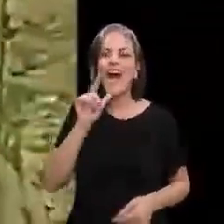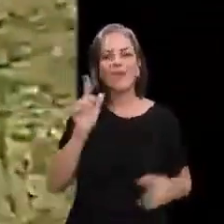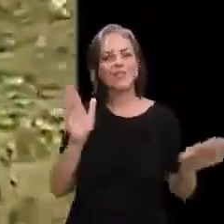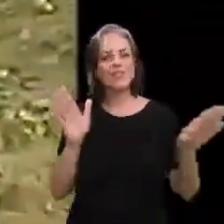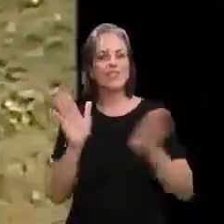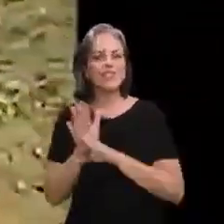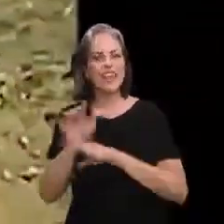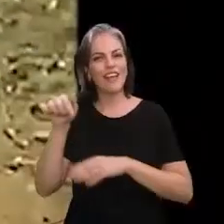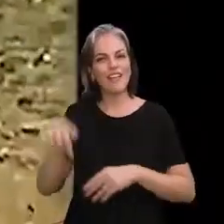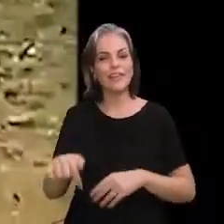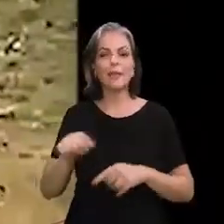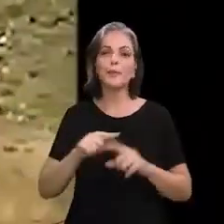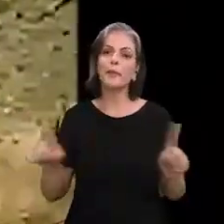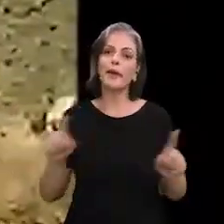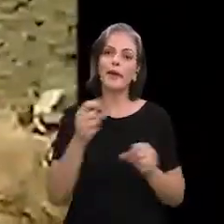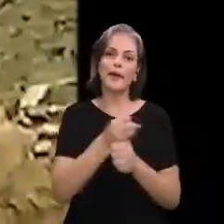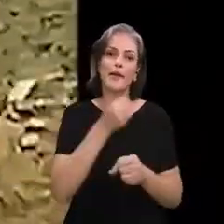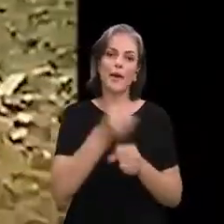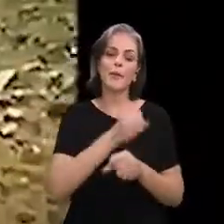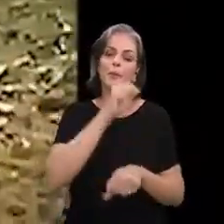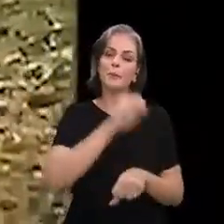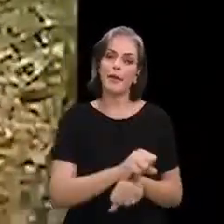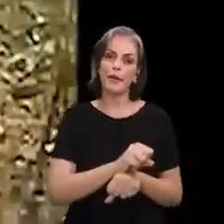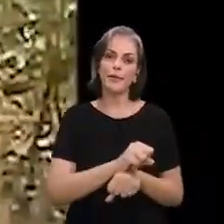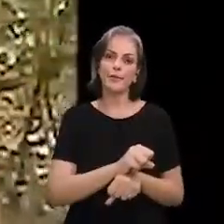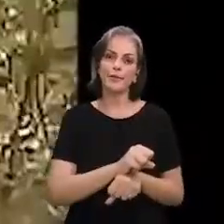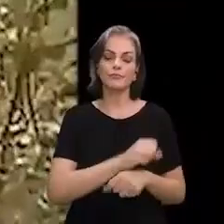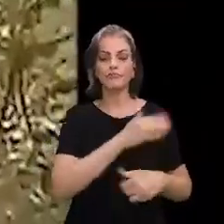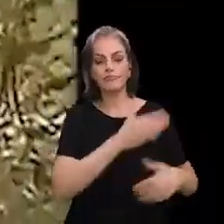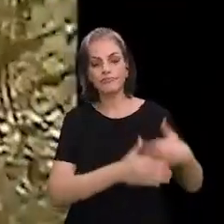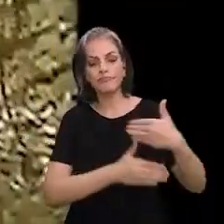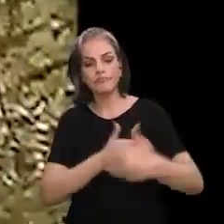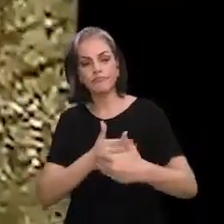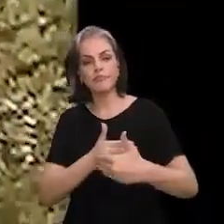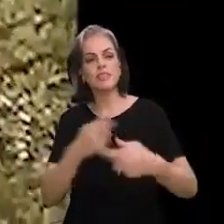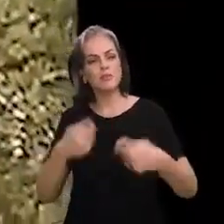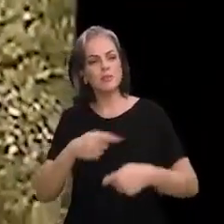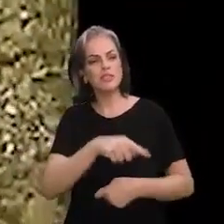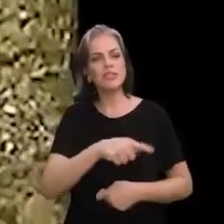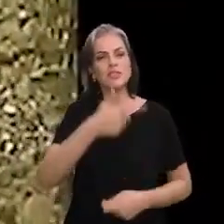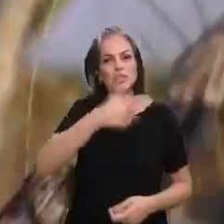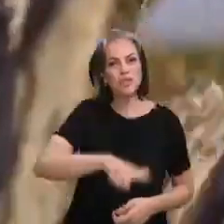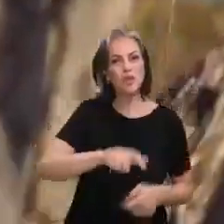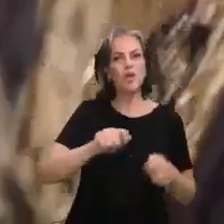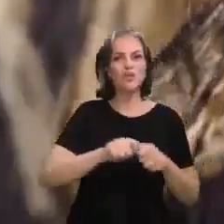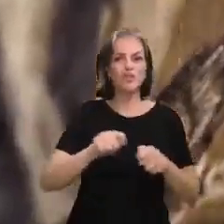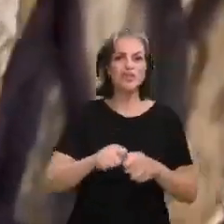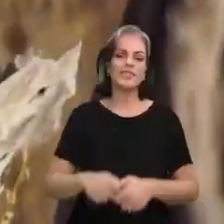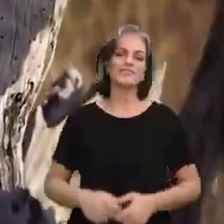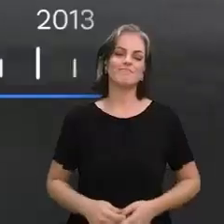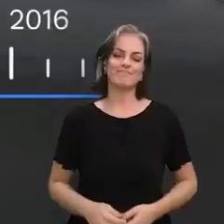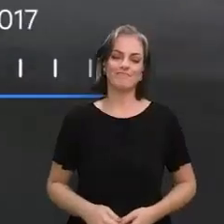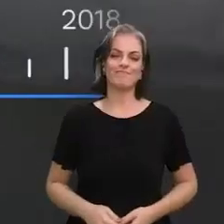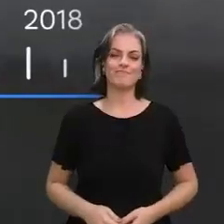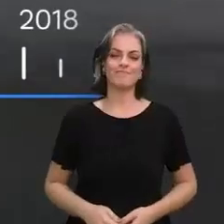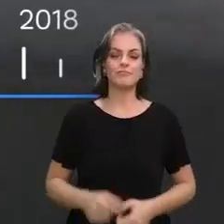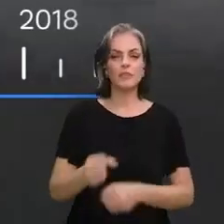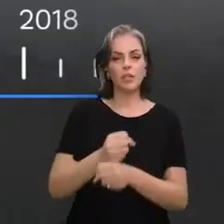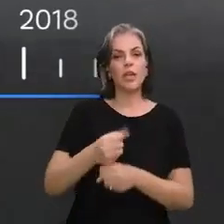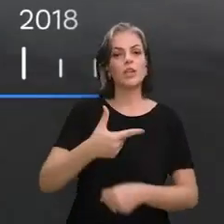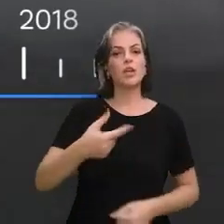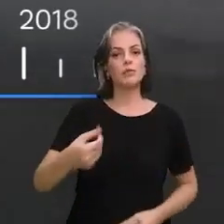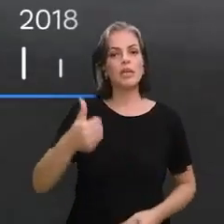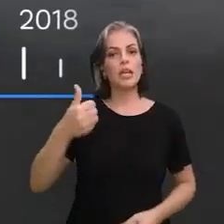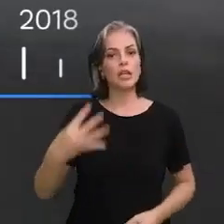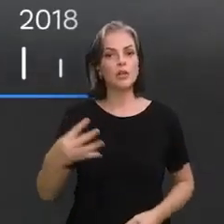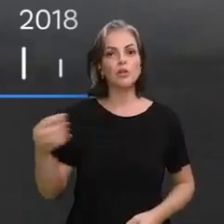Só que a obra parou. E o serviço já feito vai precisar ser novamente executado. Em 2014,